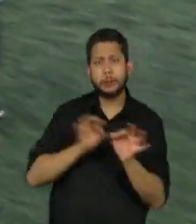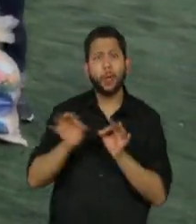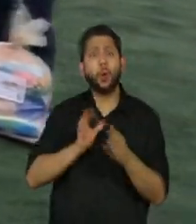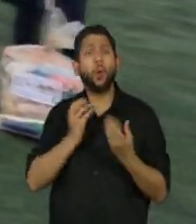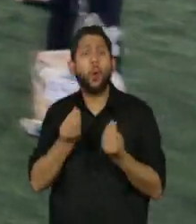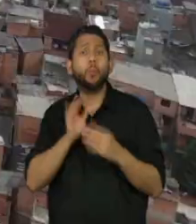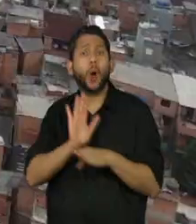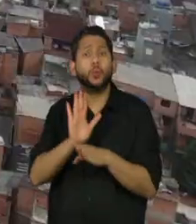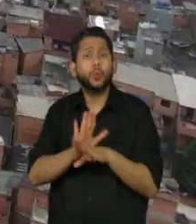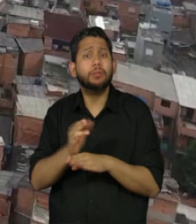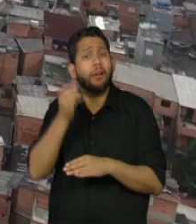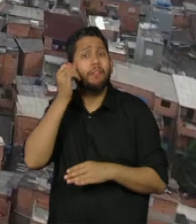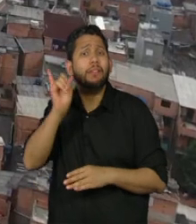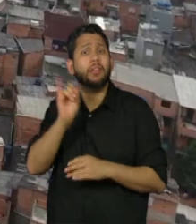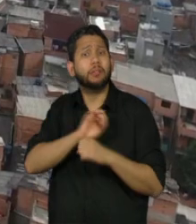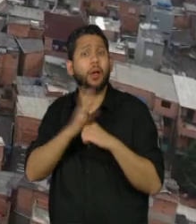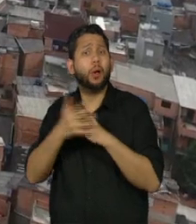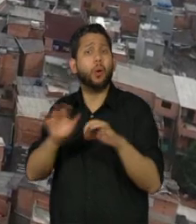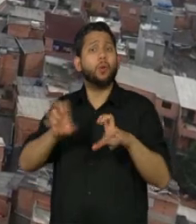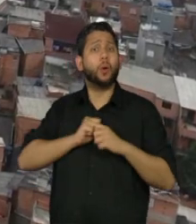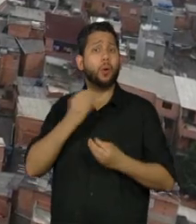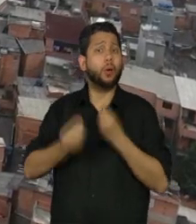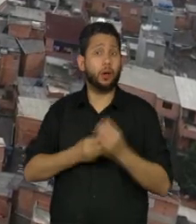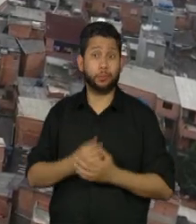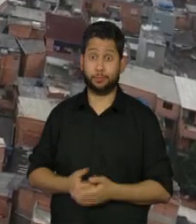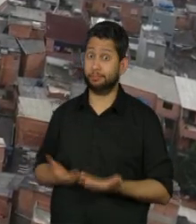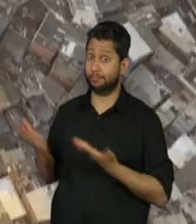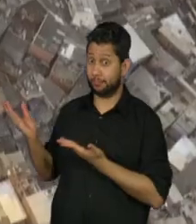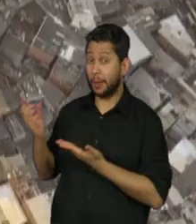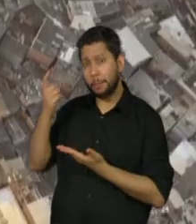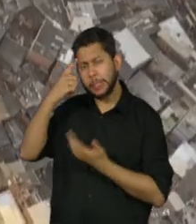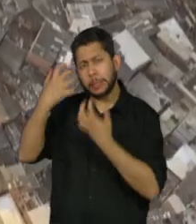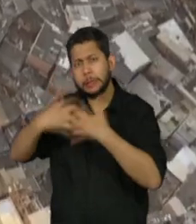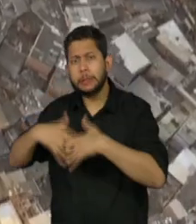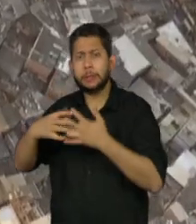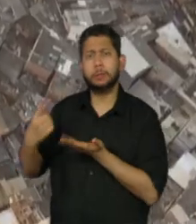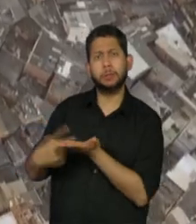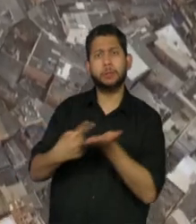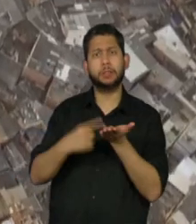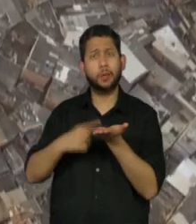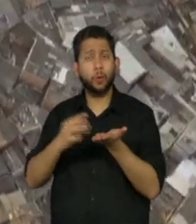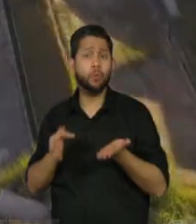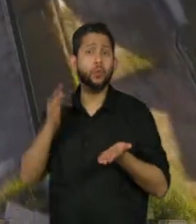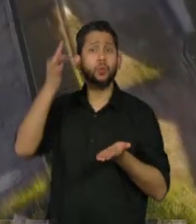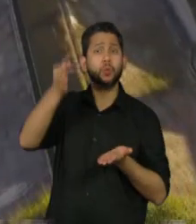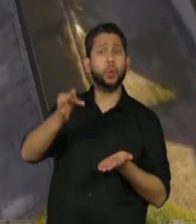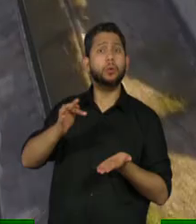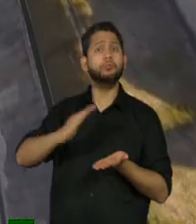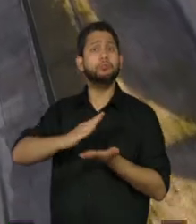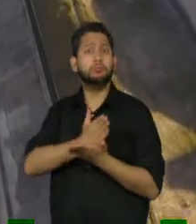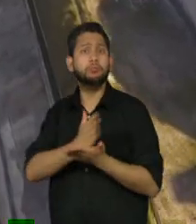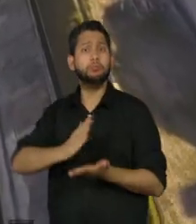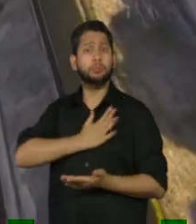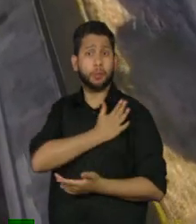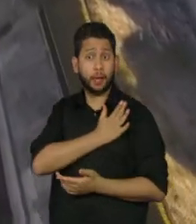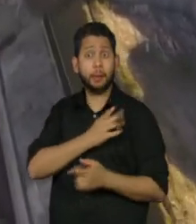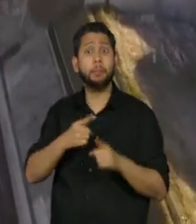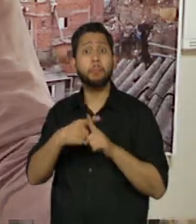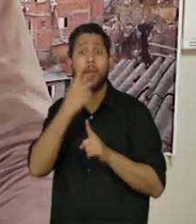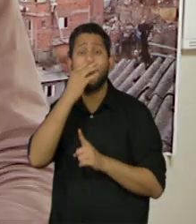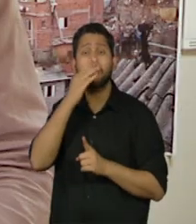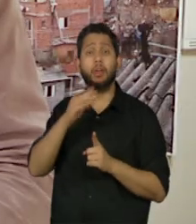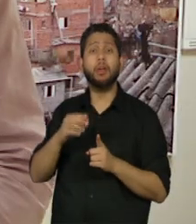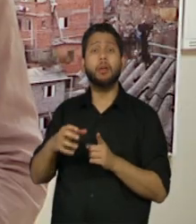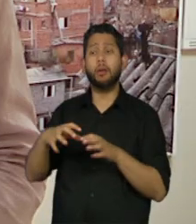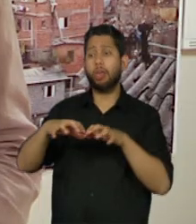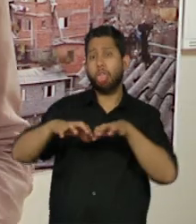tinha o que comer. Agora, olham para um futuro sem discriminação, em que as favelas estejam agregadas às cidades que habitam. Queremos fazer